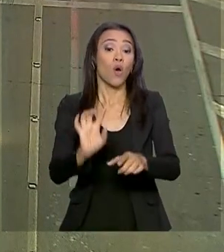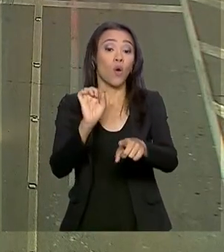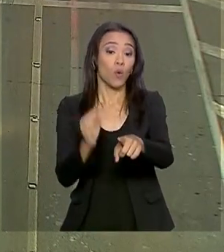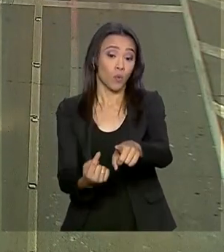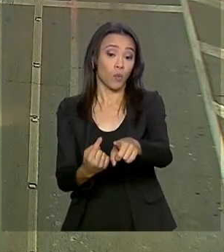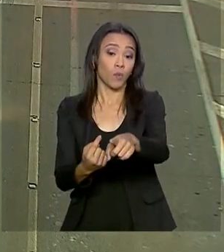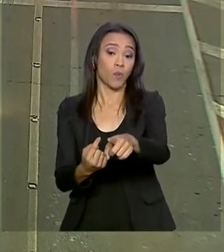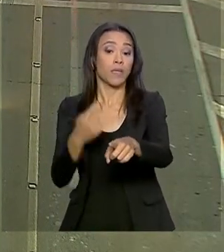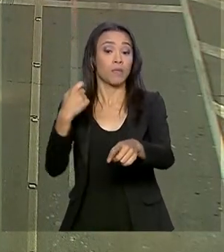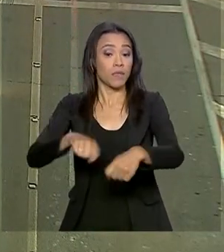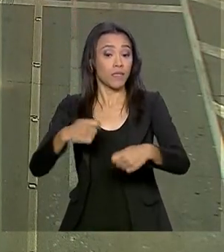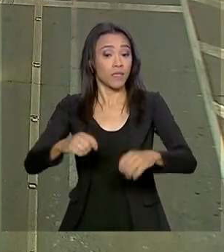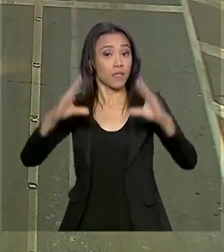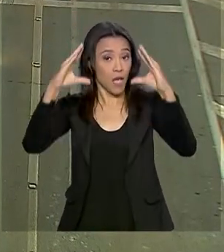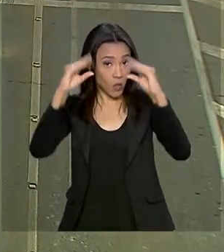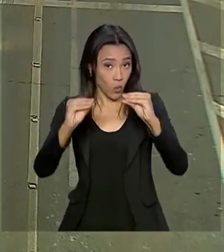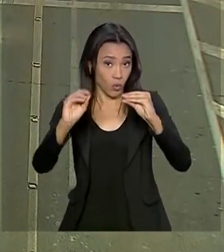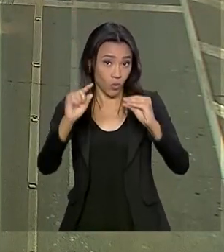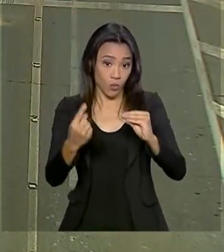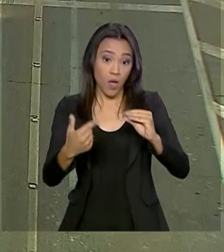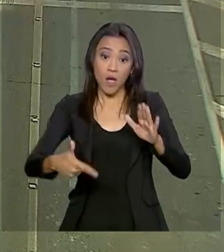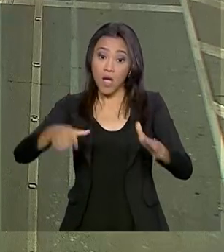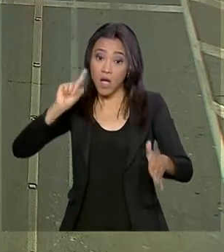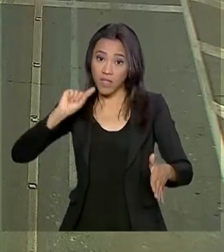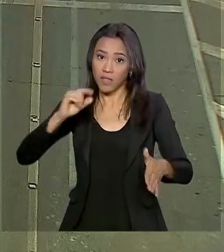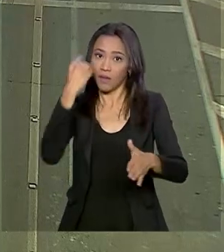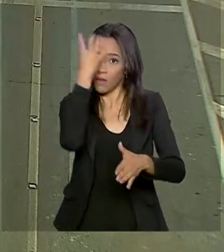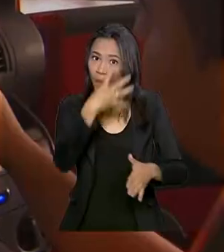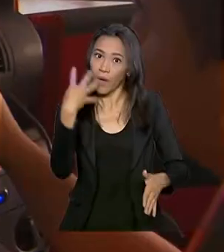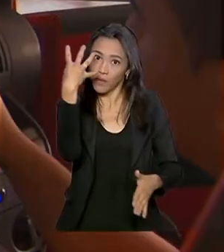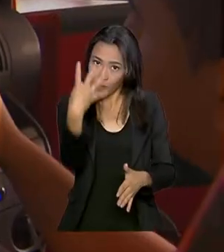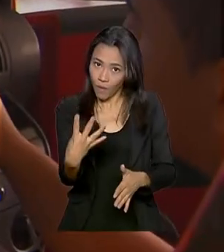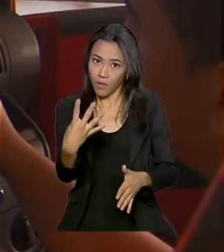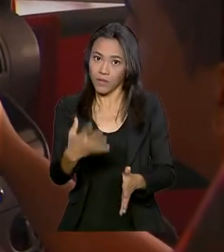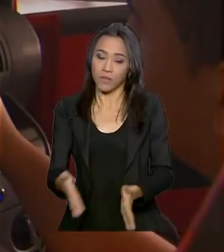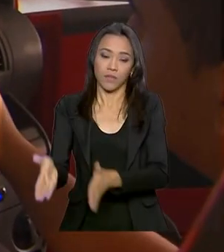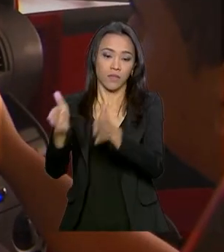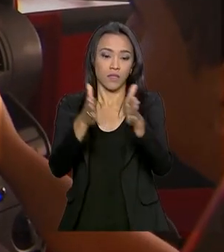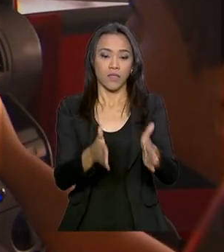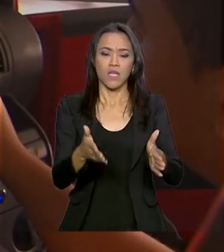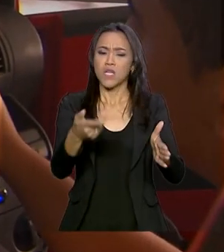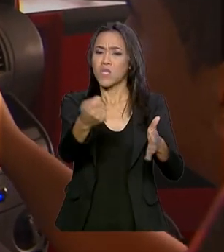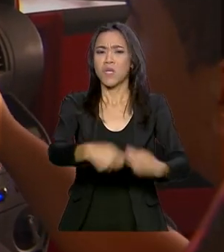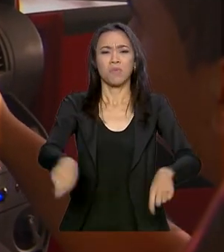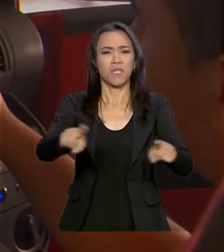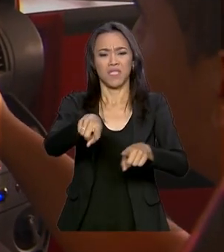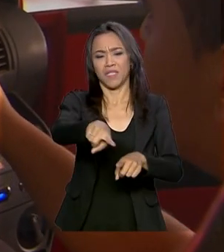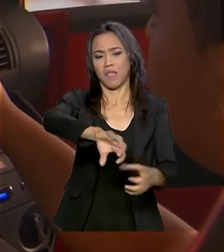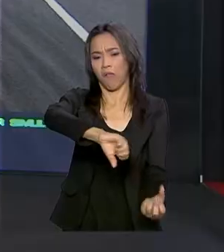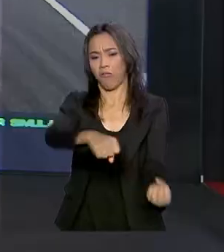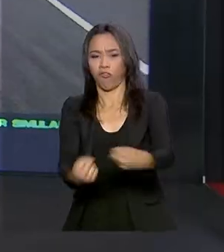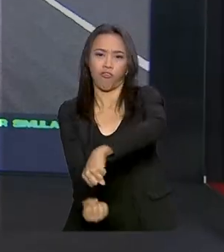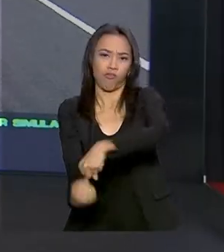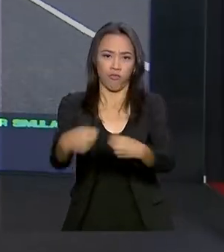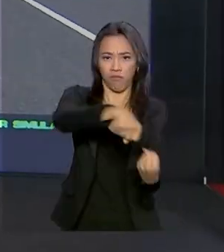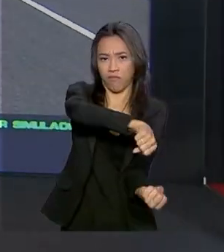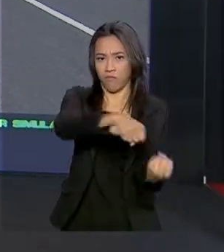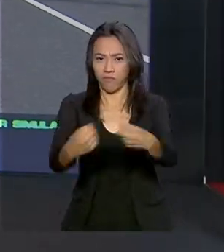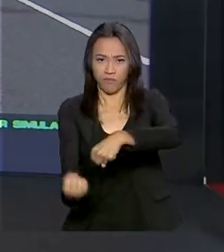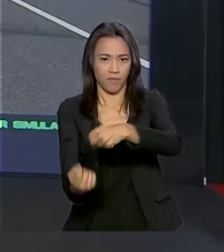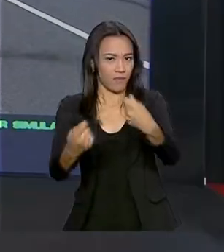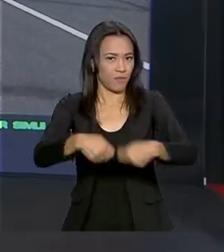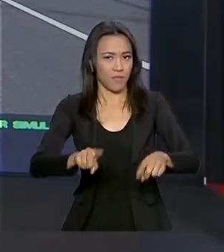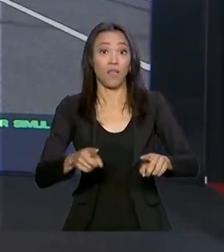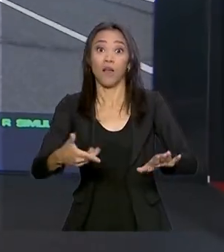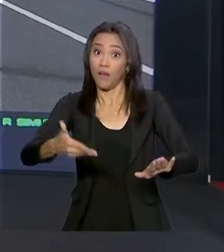precisará ser à noite. Antes eram 4 horas. Não será mais necessário o uso do simulador de direção.